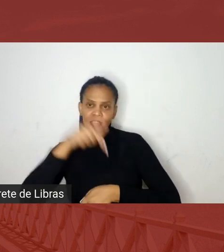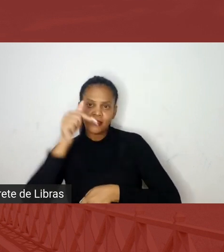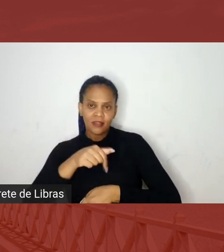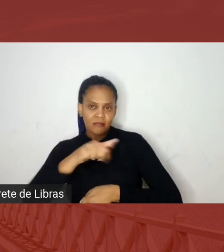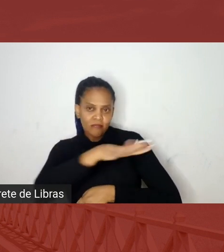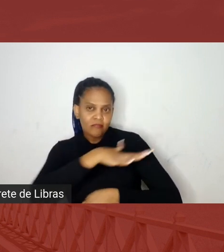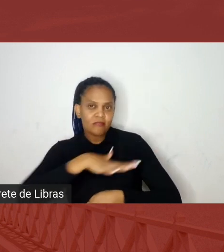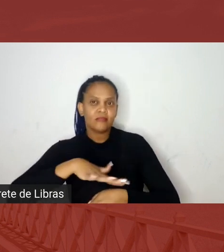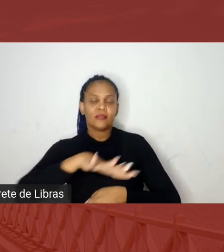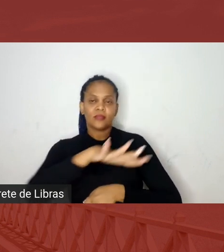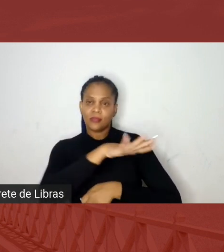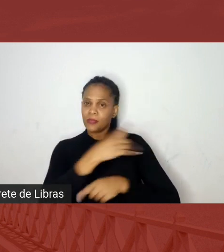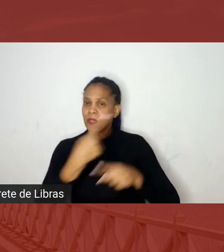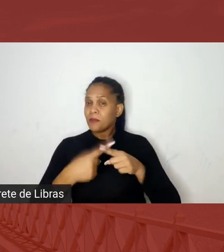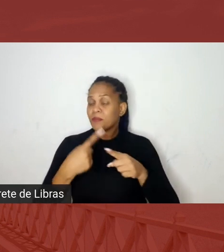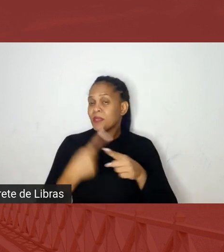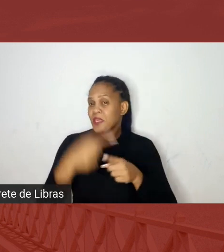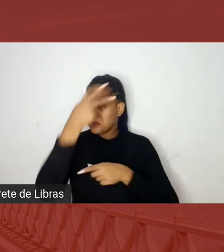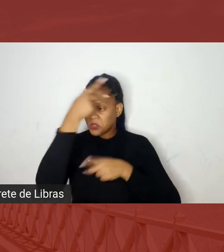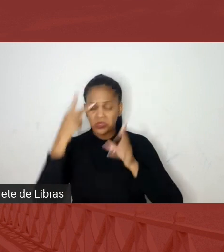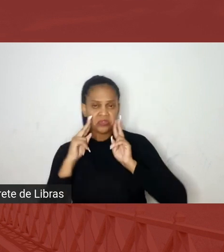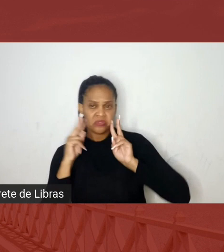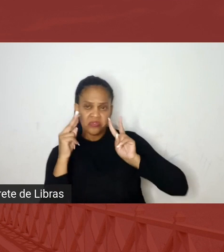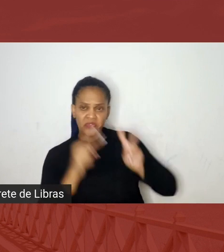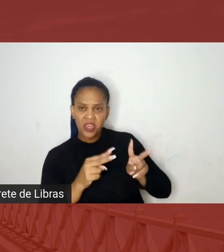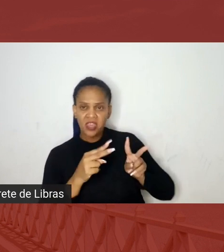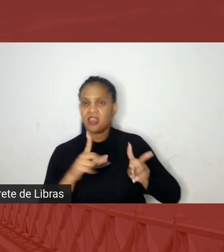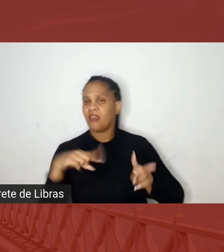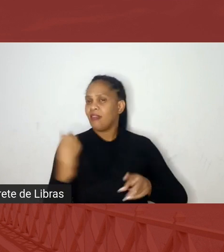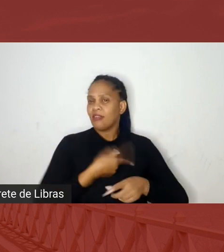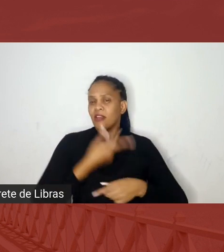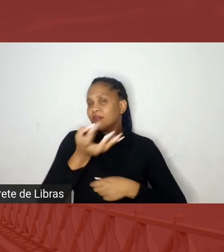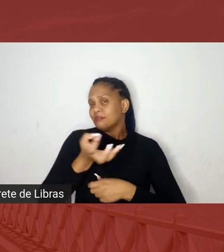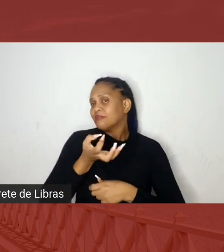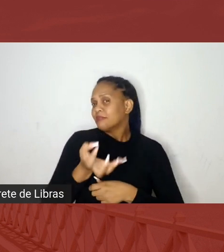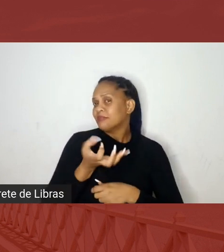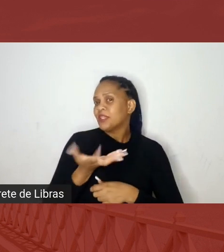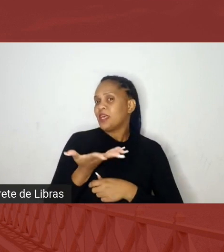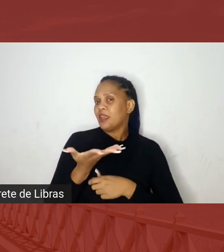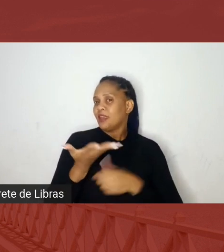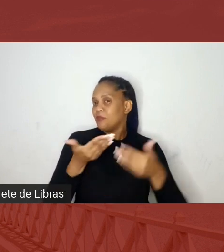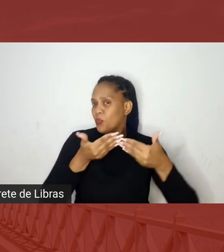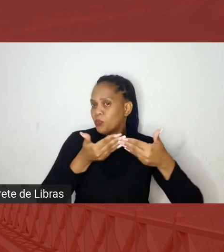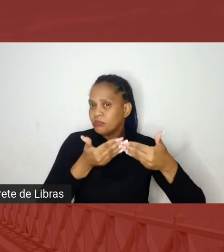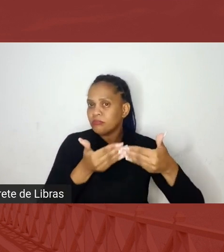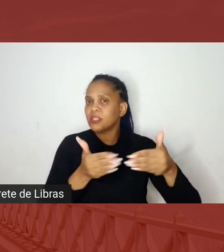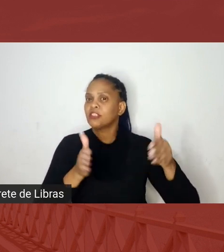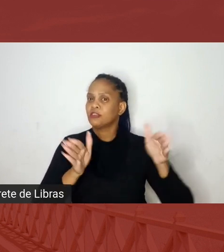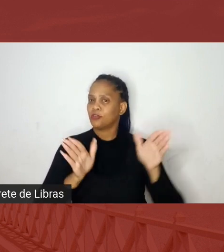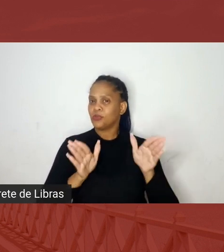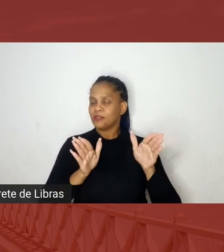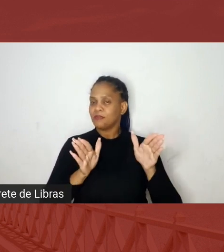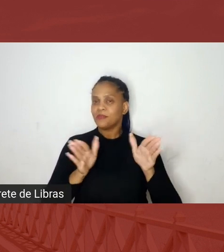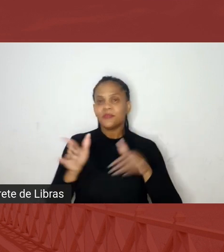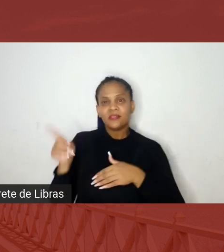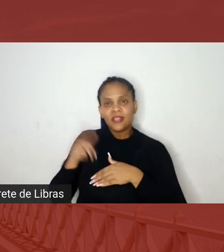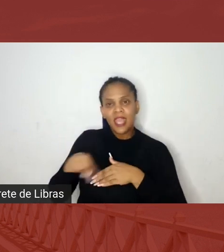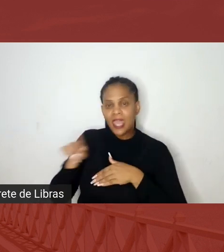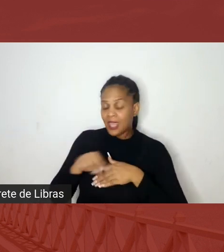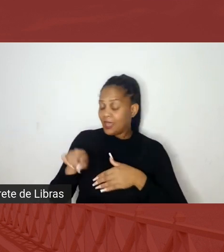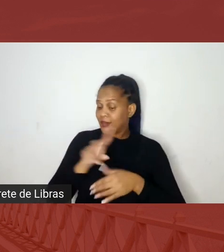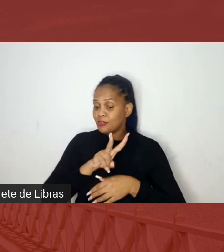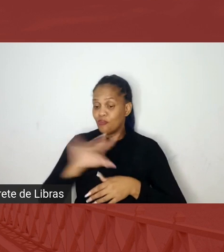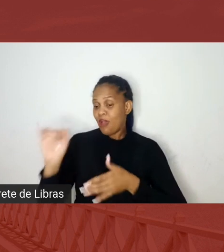forma injusta de nos ver, né, que nós queremos essa abertura, eles não vão, de fato, realizar políticas